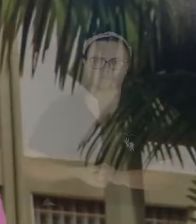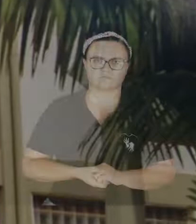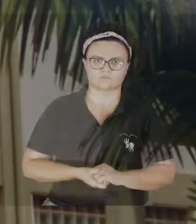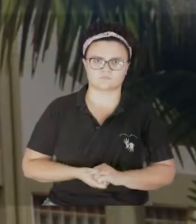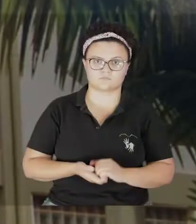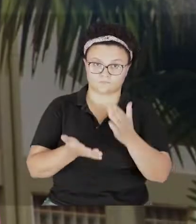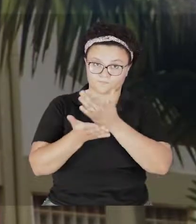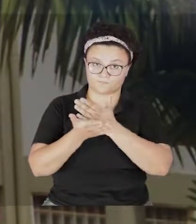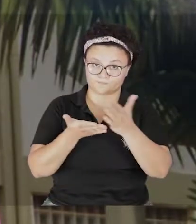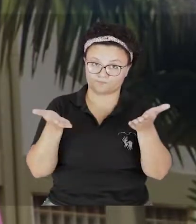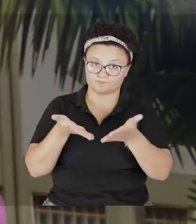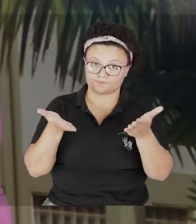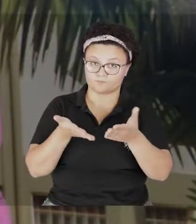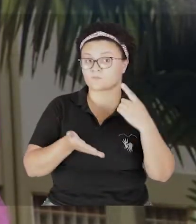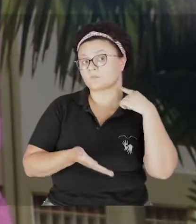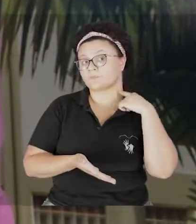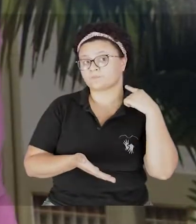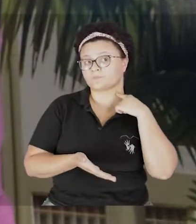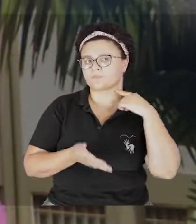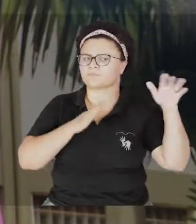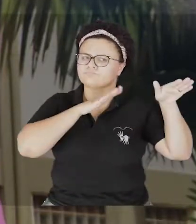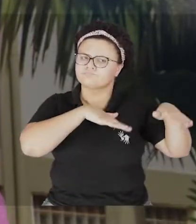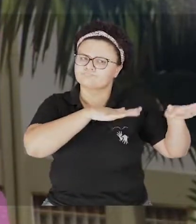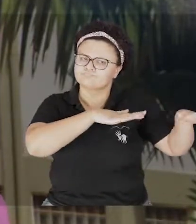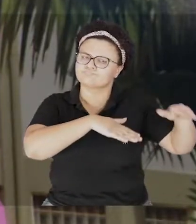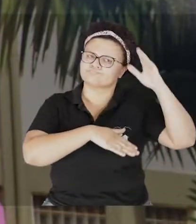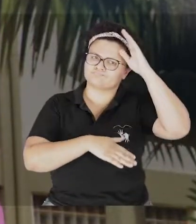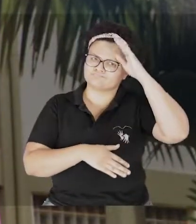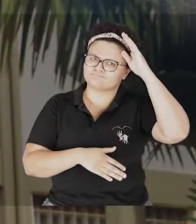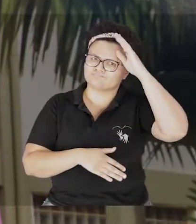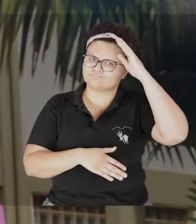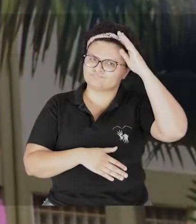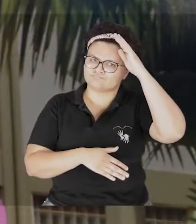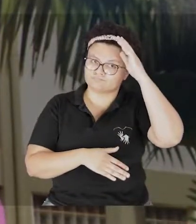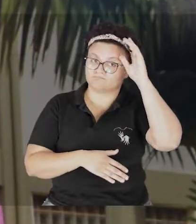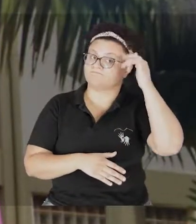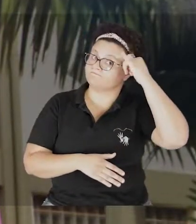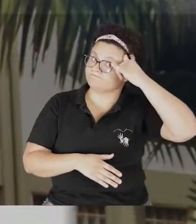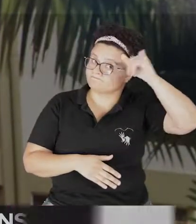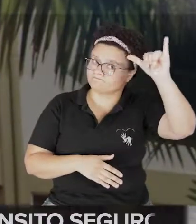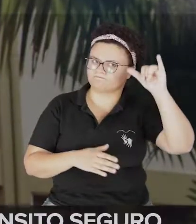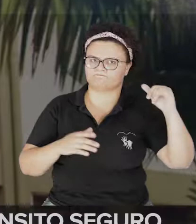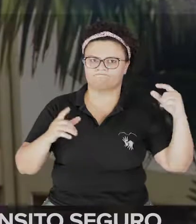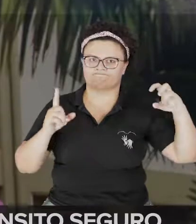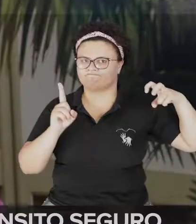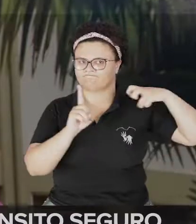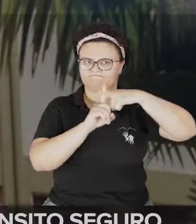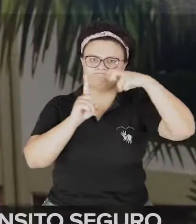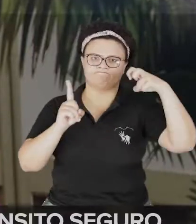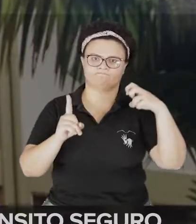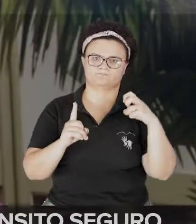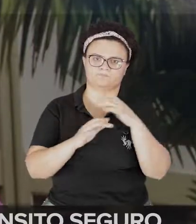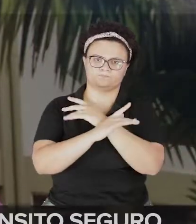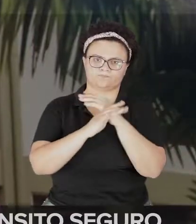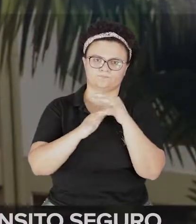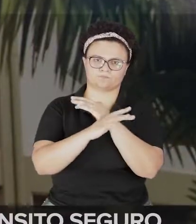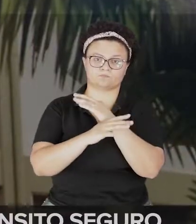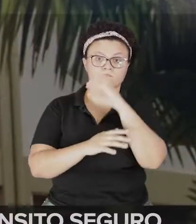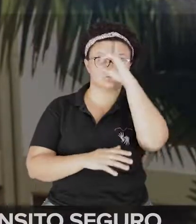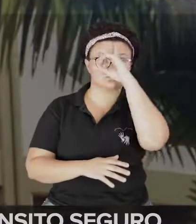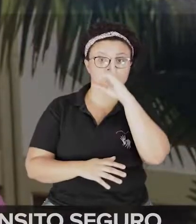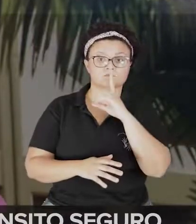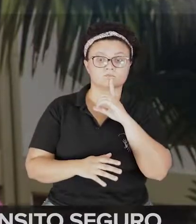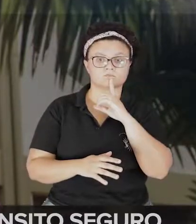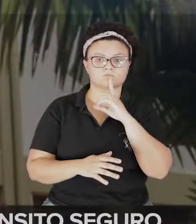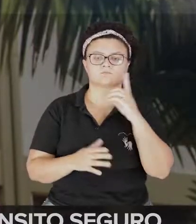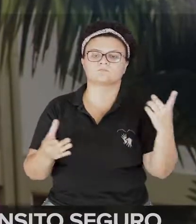Começa agora, no mês de maio, o movimento de conscientização e prevenção de acidentes de trânsito. O Maio Amarelo foi criado pela Assembleia